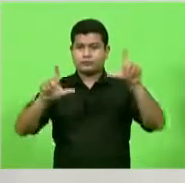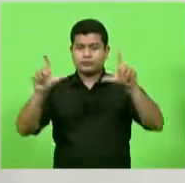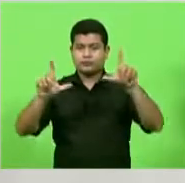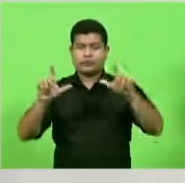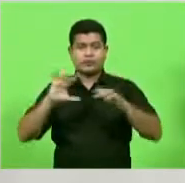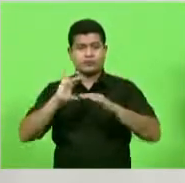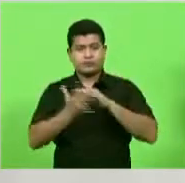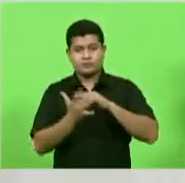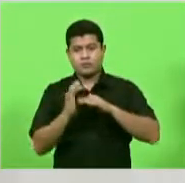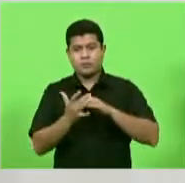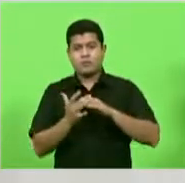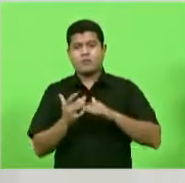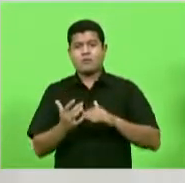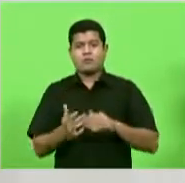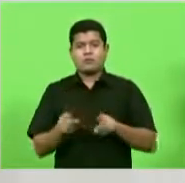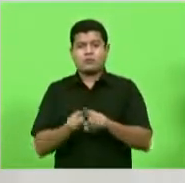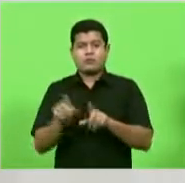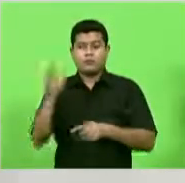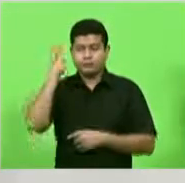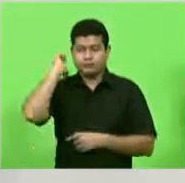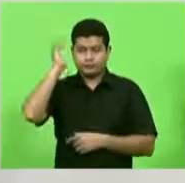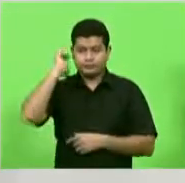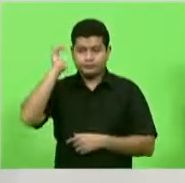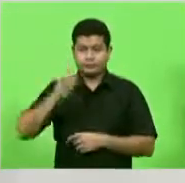nossas mídias digitais, pela rádio digital Alesc.